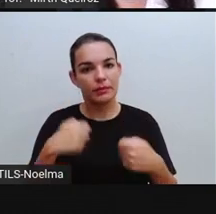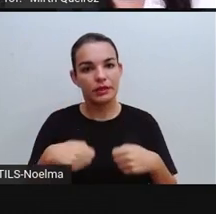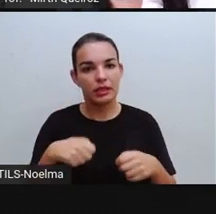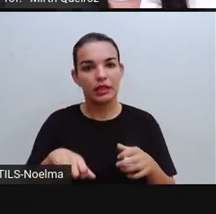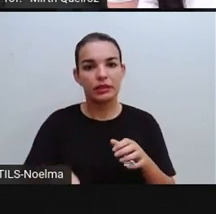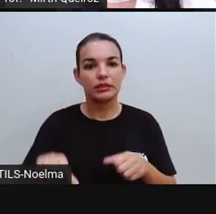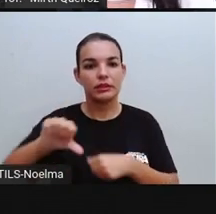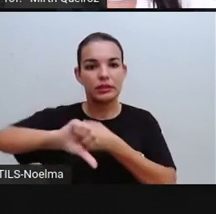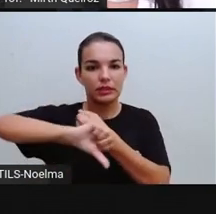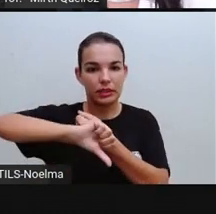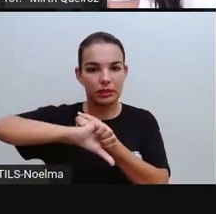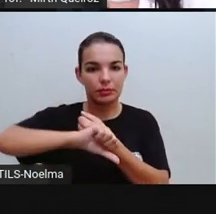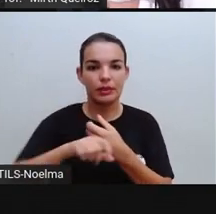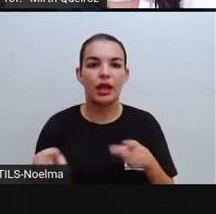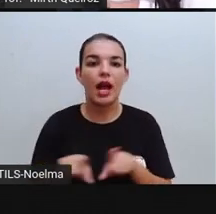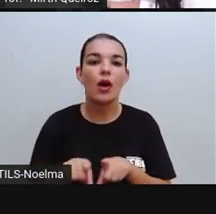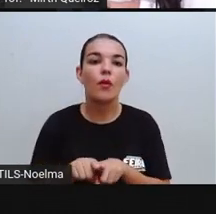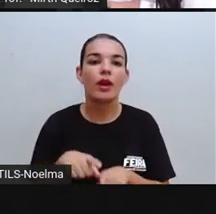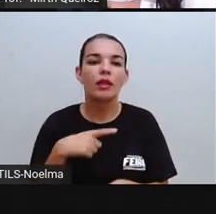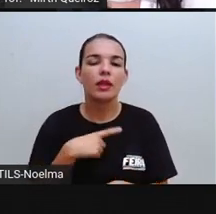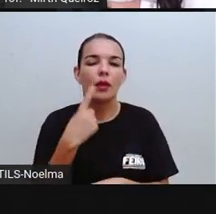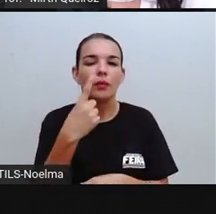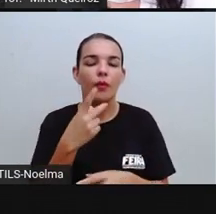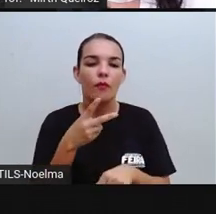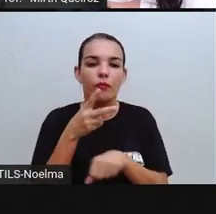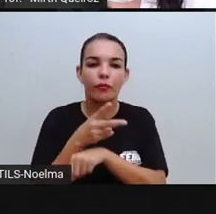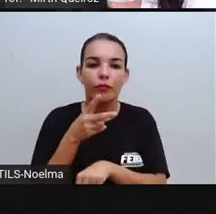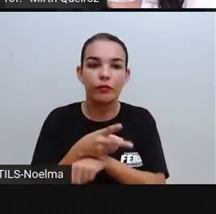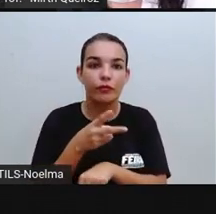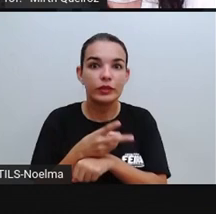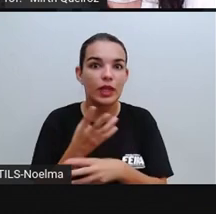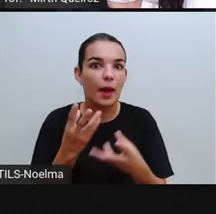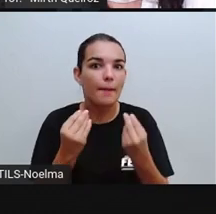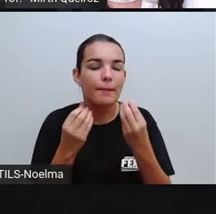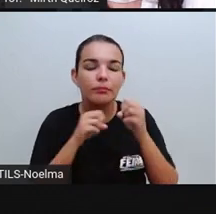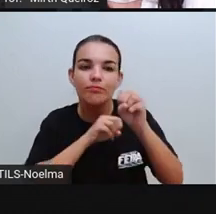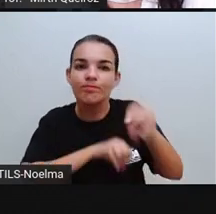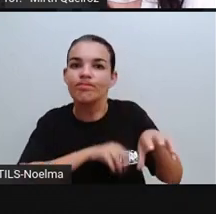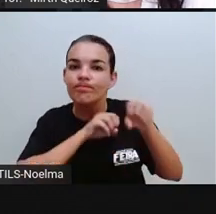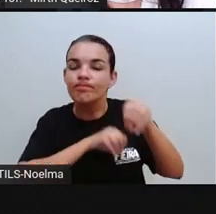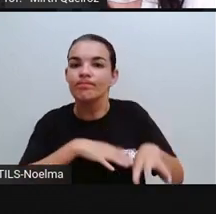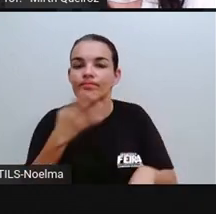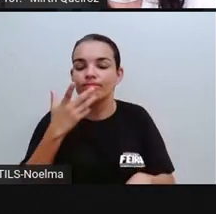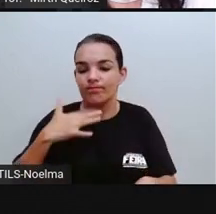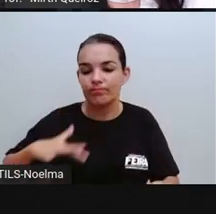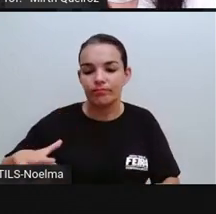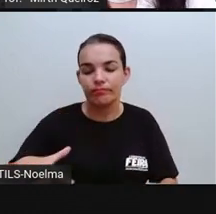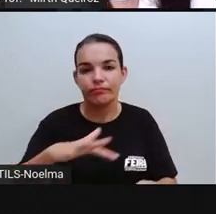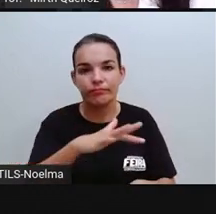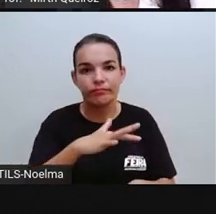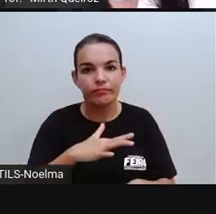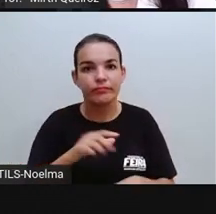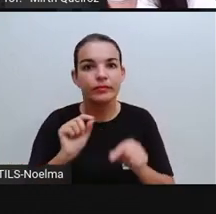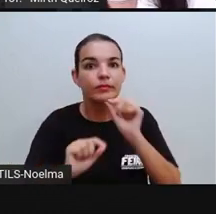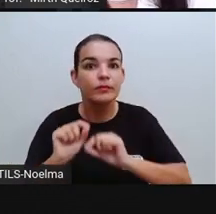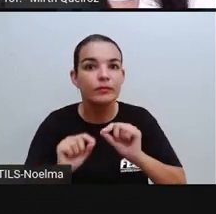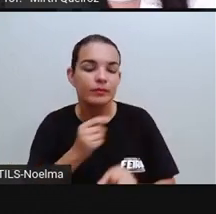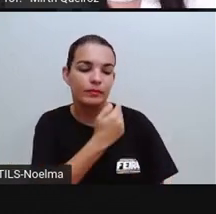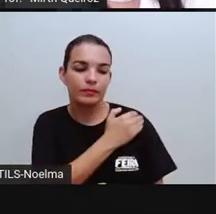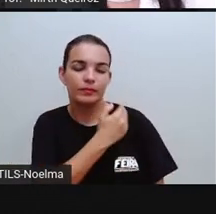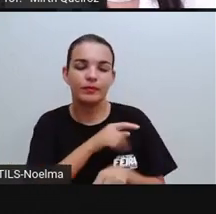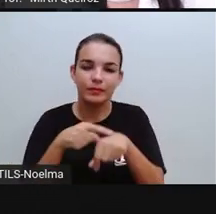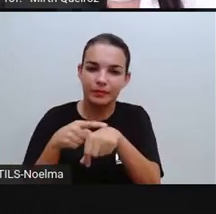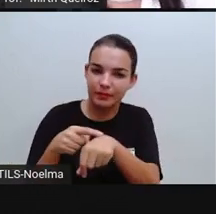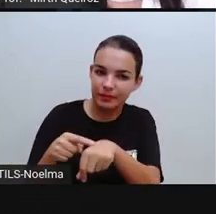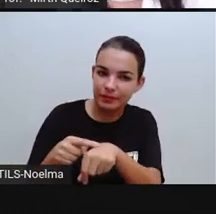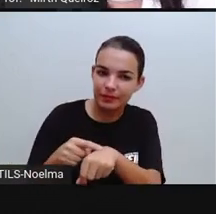E aí eu trouxe pra vocês aqui um pequeno vídeo, Uma grande lição aí das nossas crianças sobre o racismo. E a gente vai vê